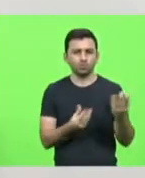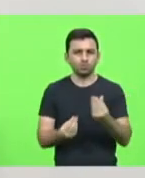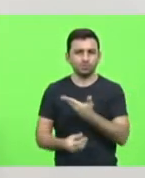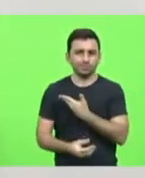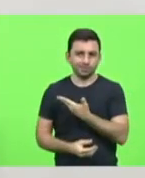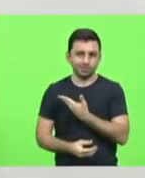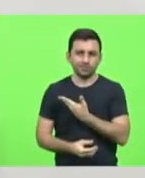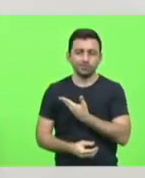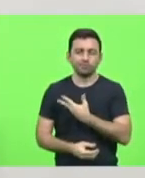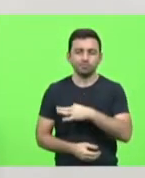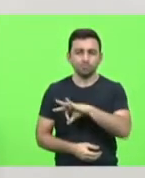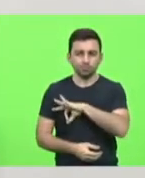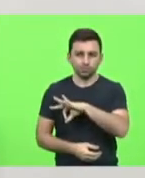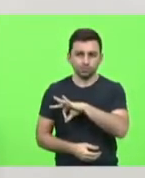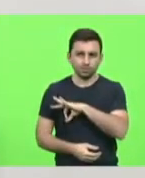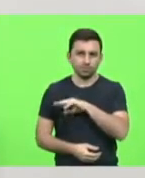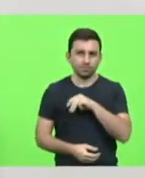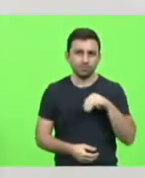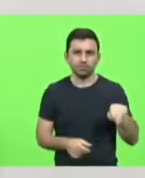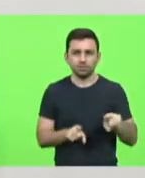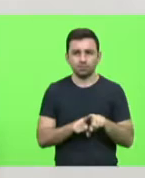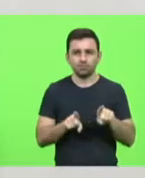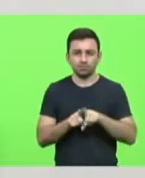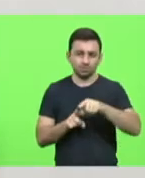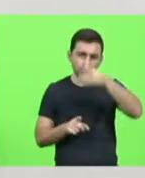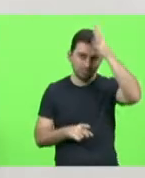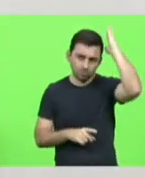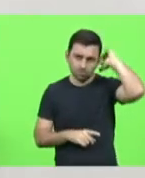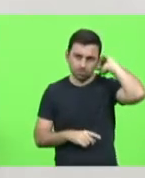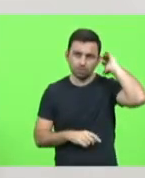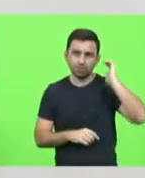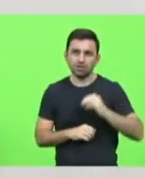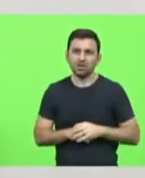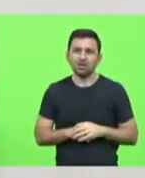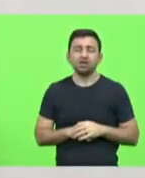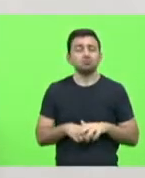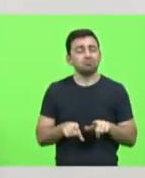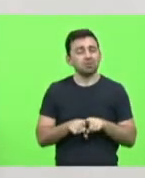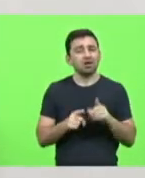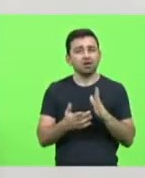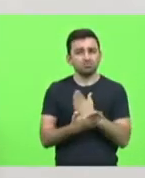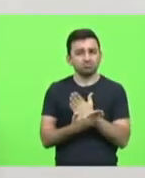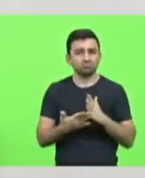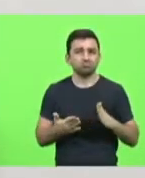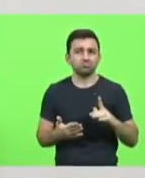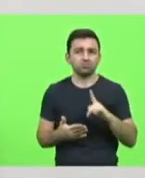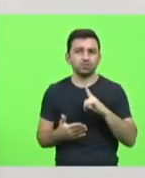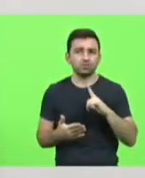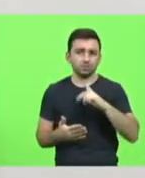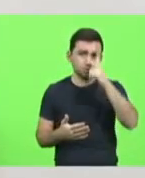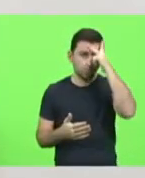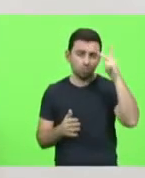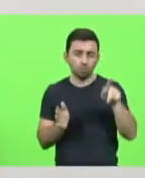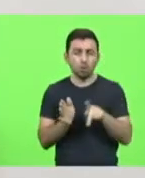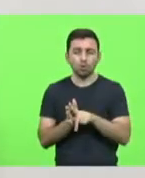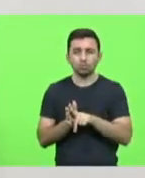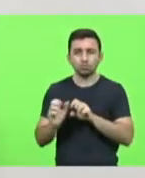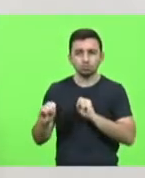nos bombeiros militares do Estado. e talvez até atinja também questões a pessoas da educação,